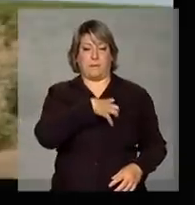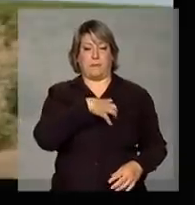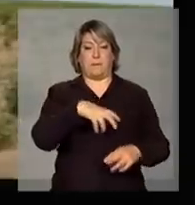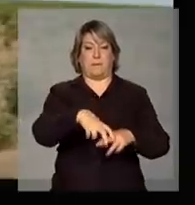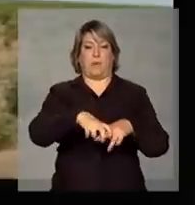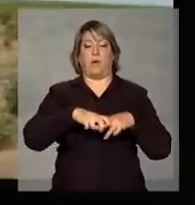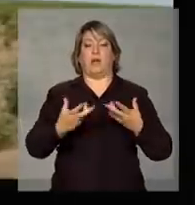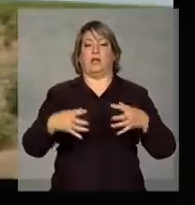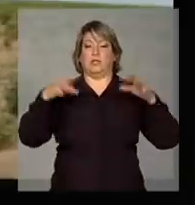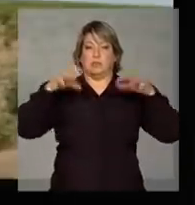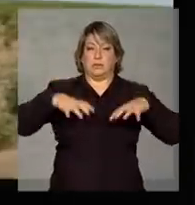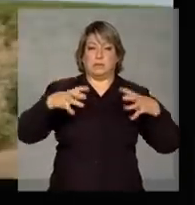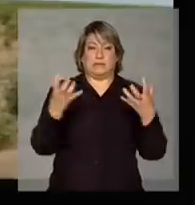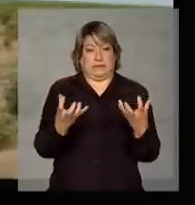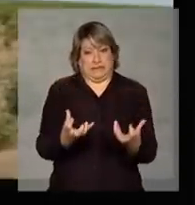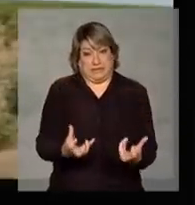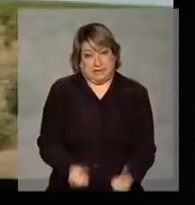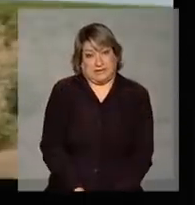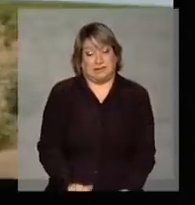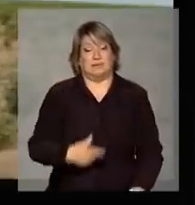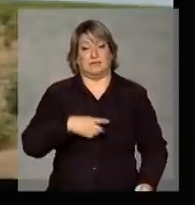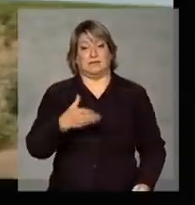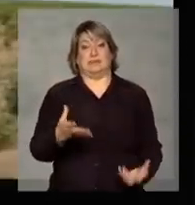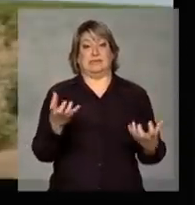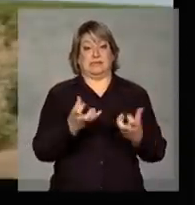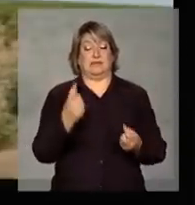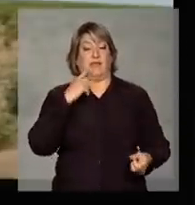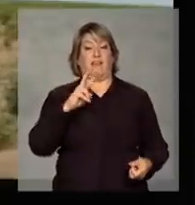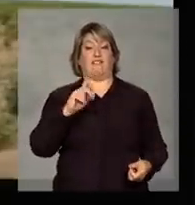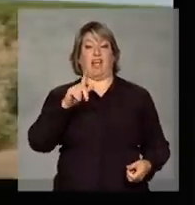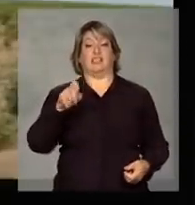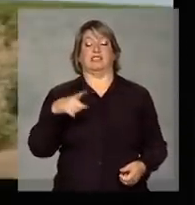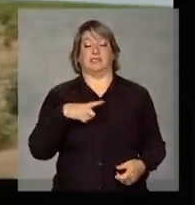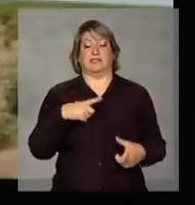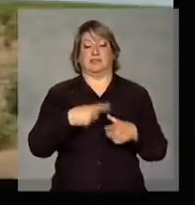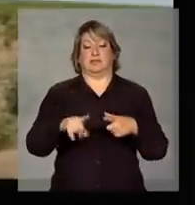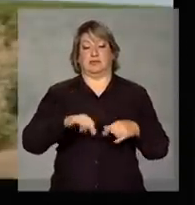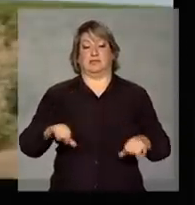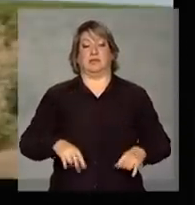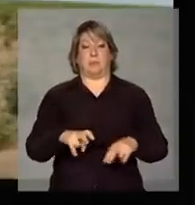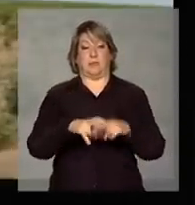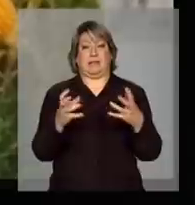questão da estiagem, aqui os grãos, vejam essa vagem aqui, como está afetada.